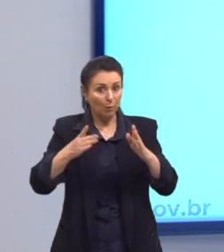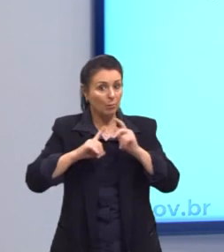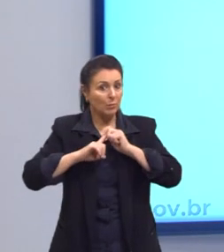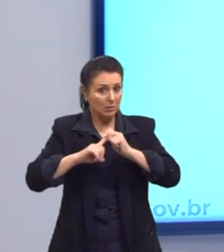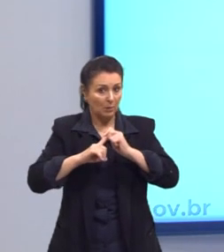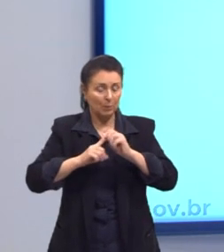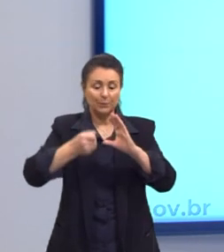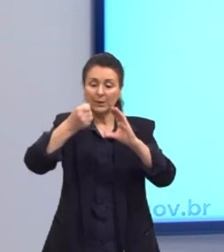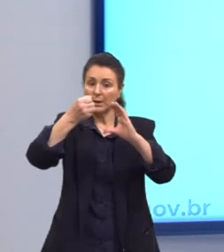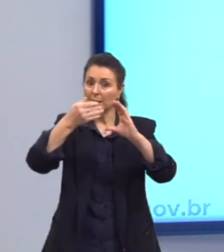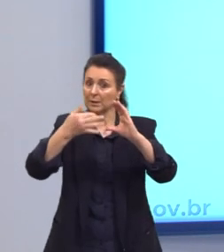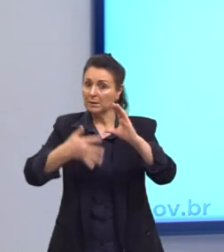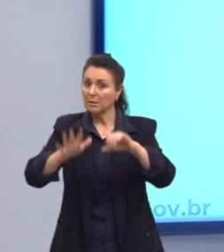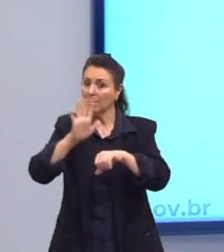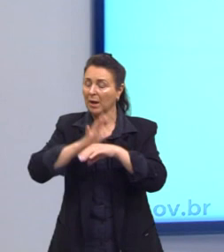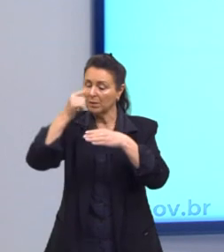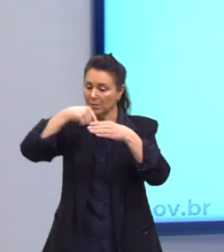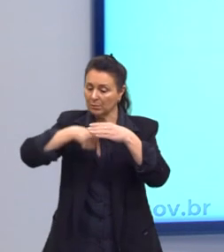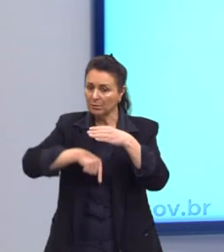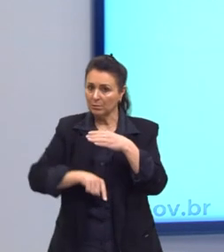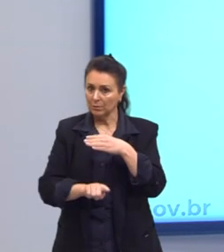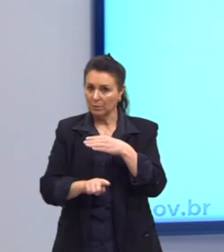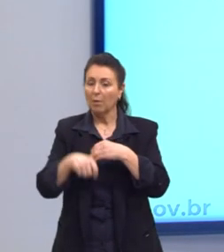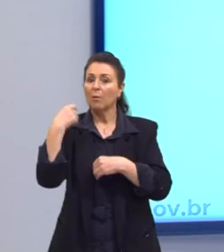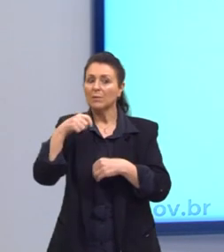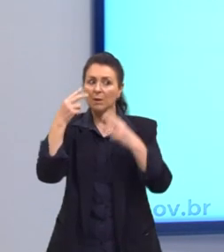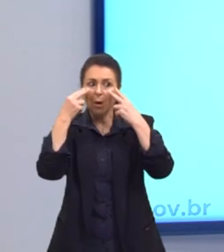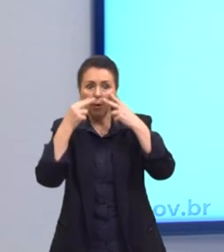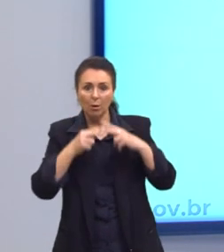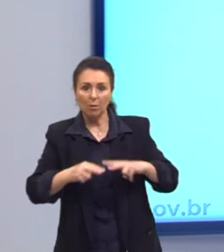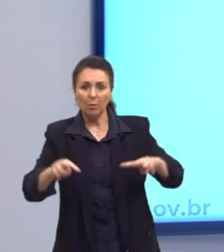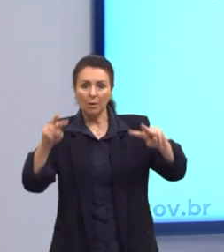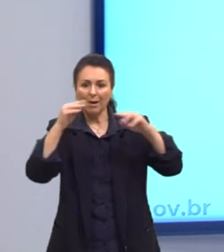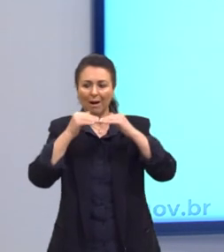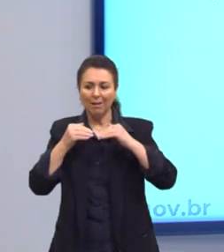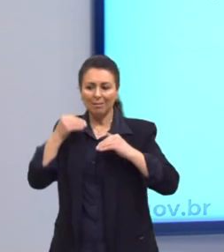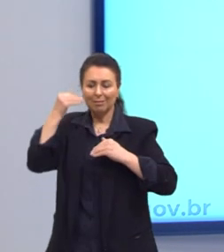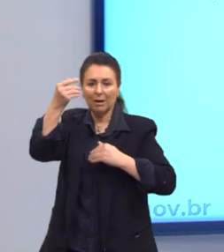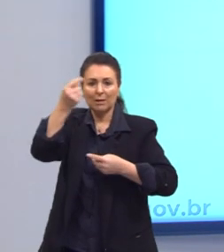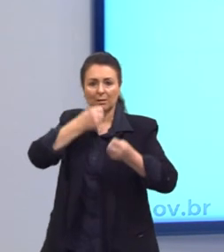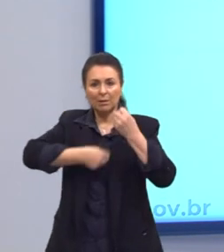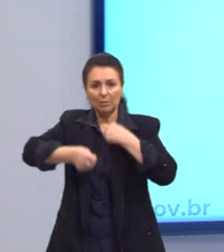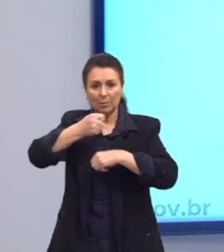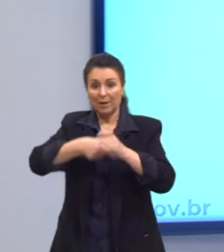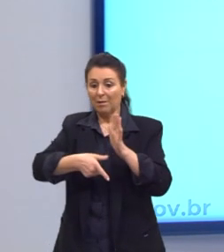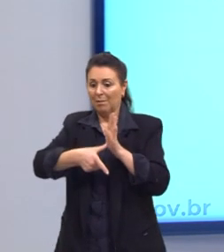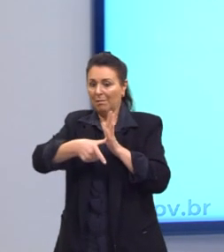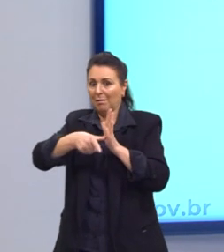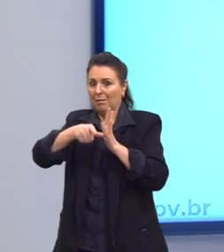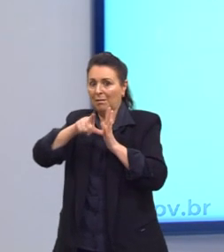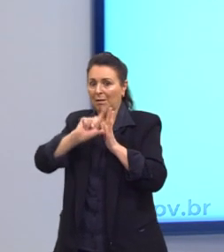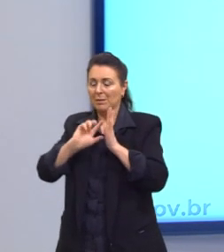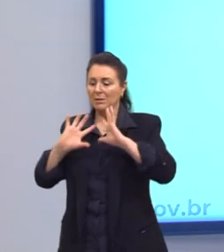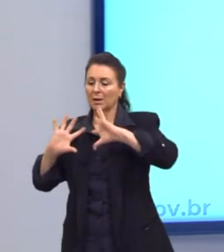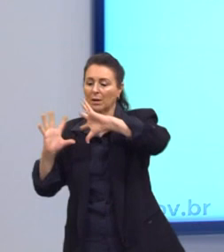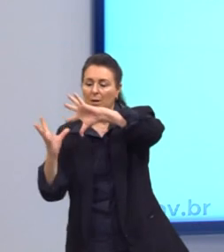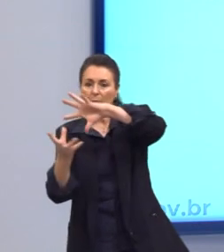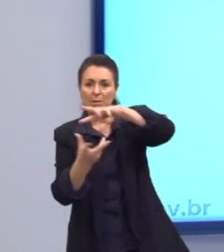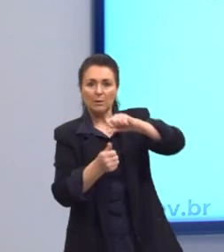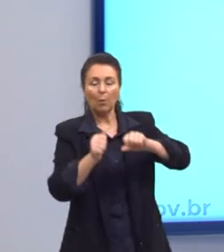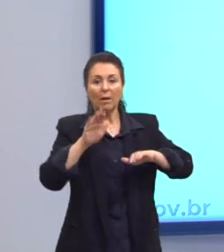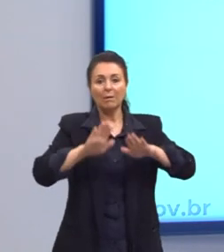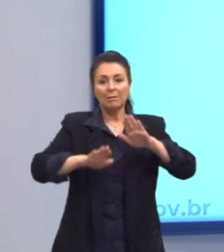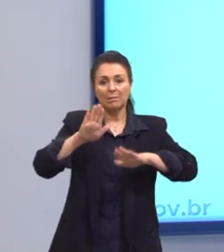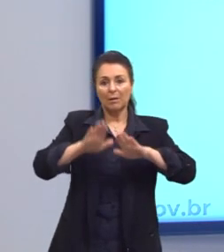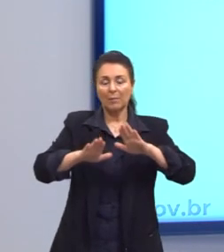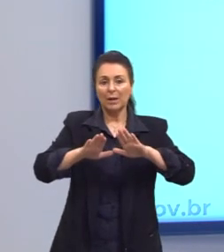sua característica mais óbvia. Precisamos olhar além da economia. Antes de tudo, a globalização depende